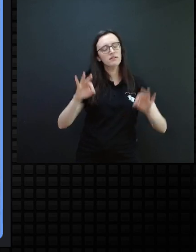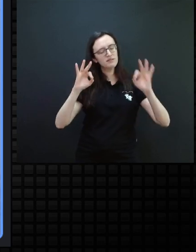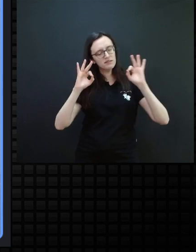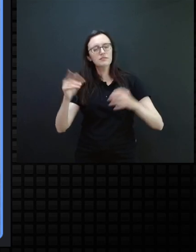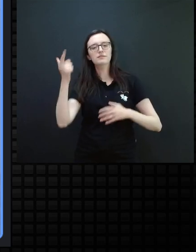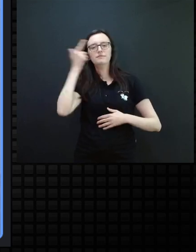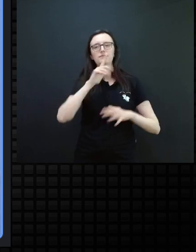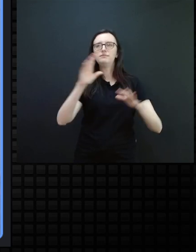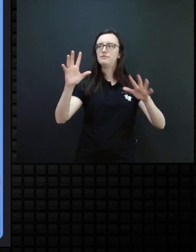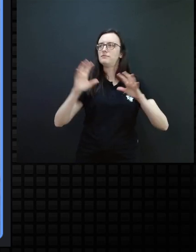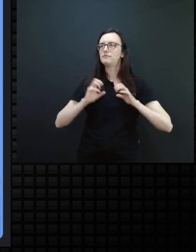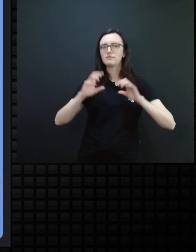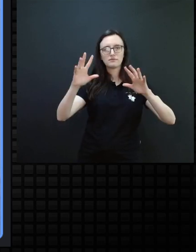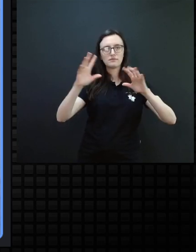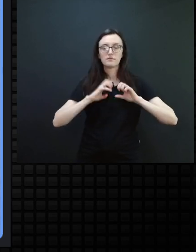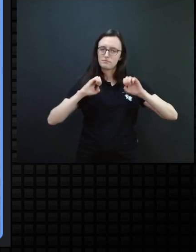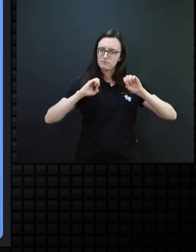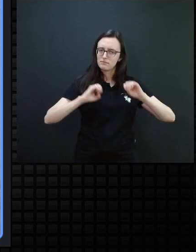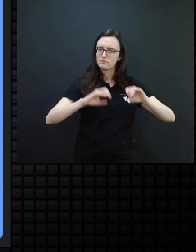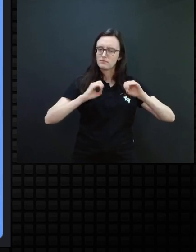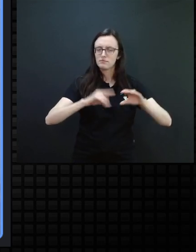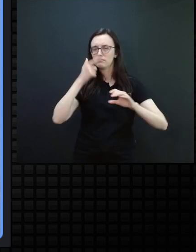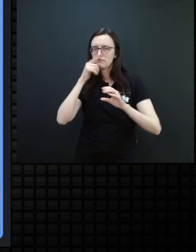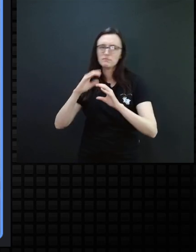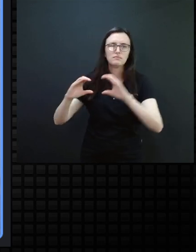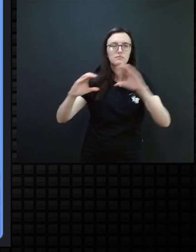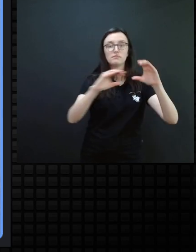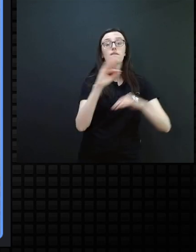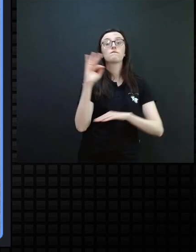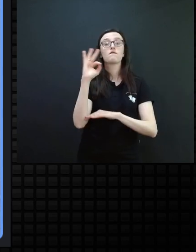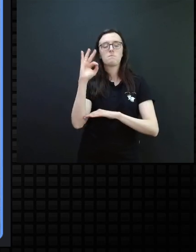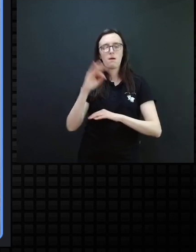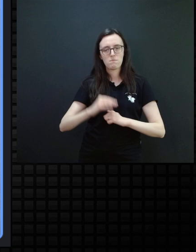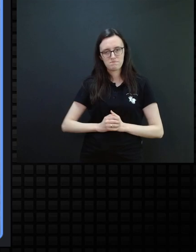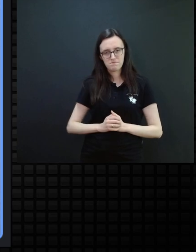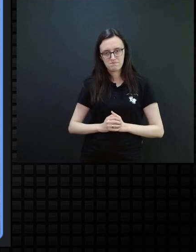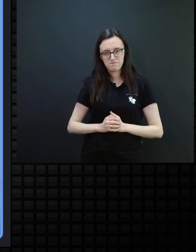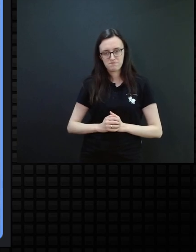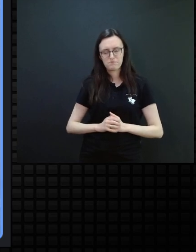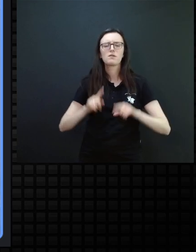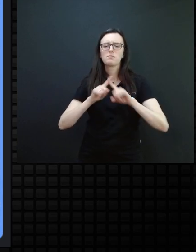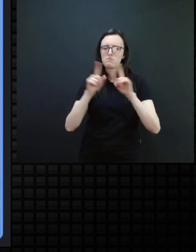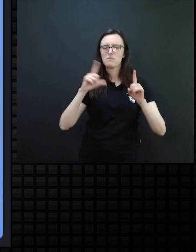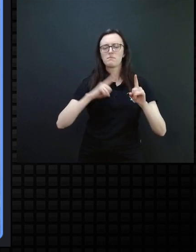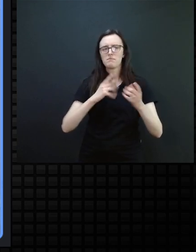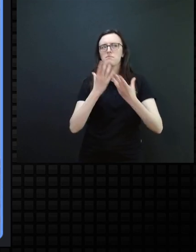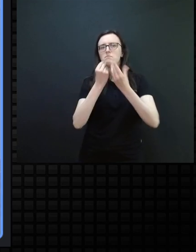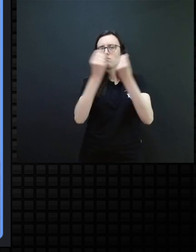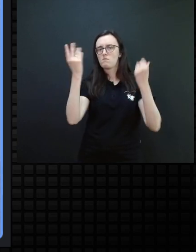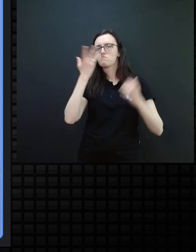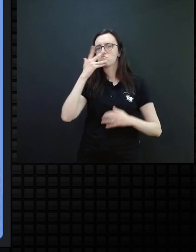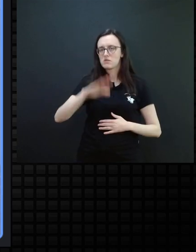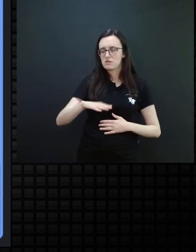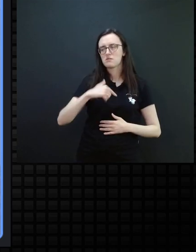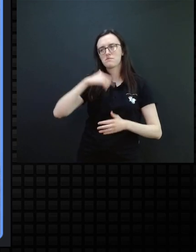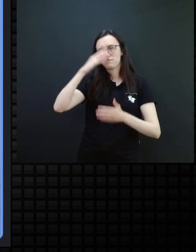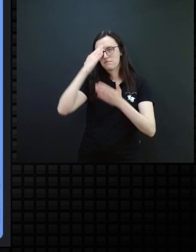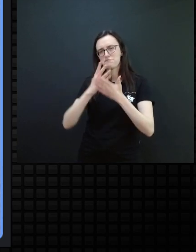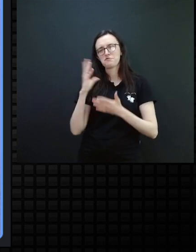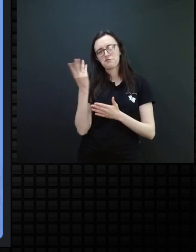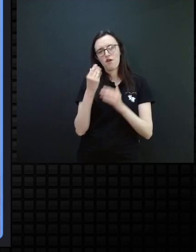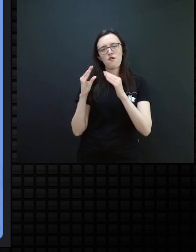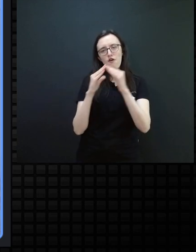se aproprie de uma educação e de uma comunicação formal. Mas, existem muitas crianças, acho que todos nós